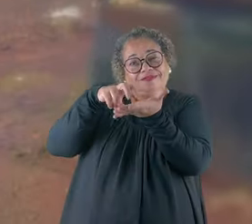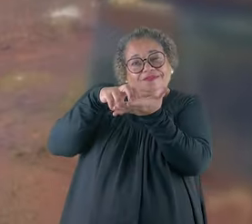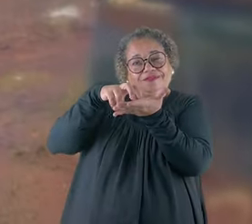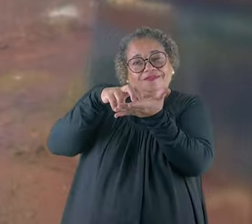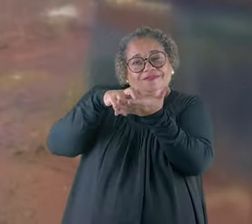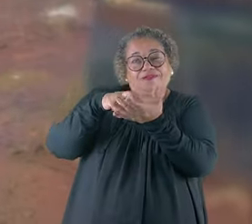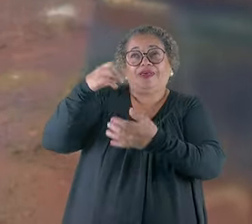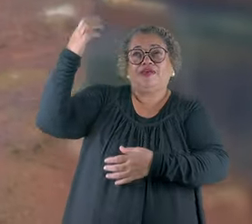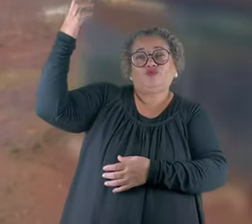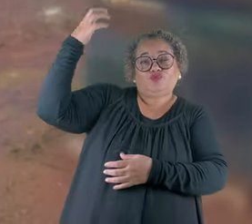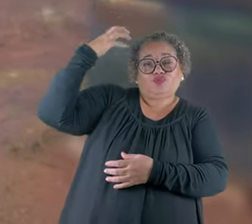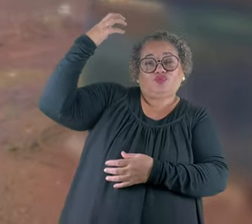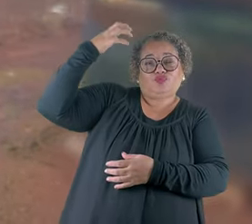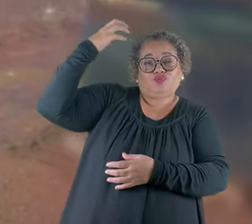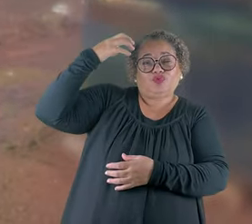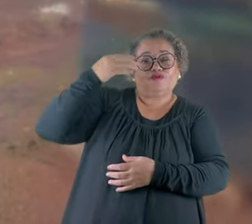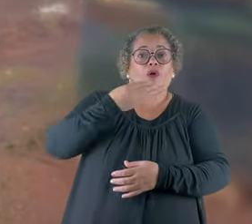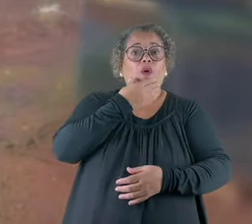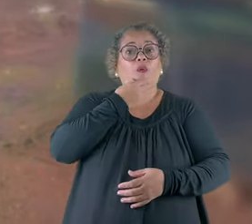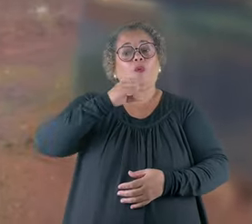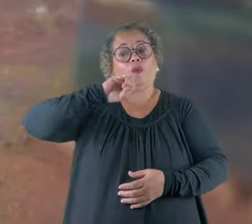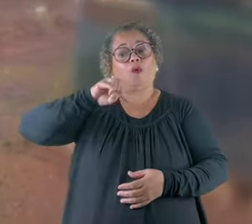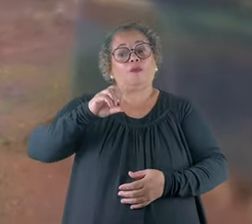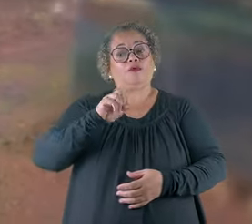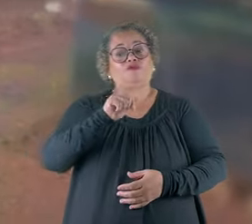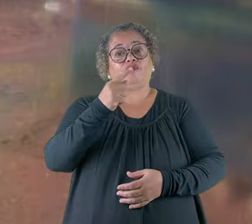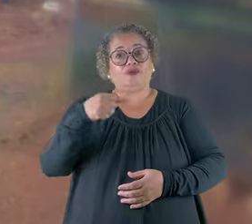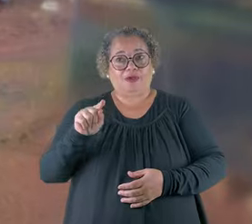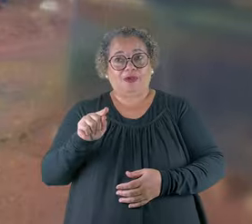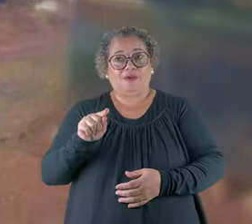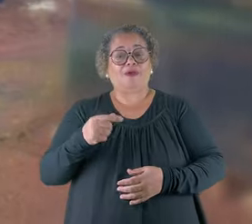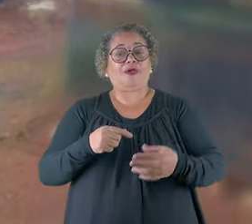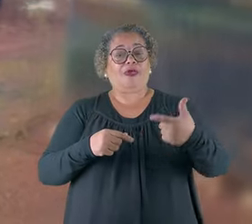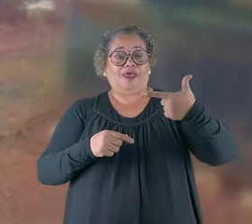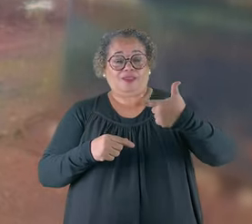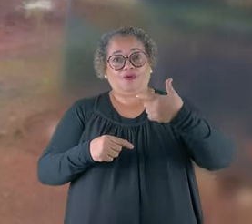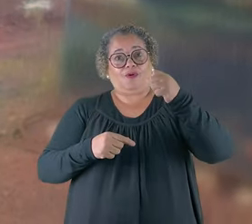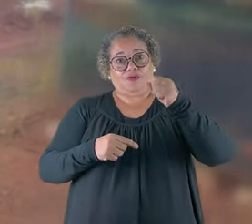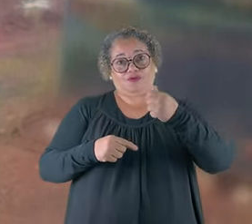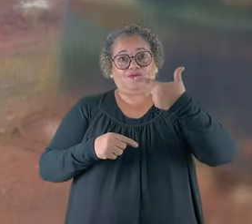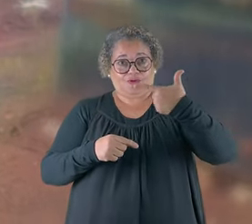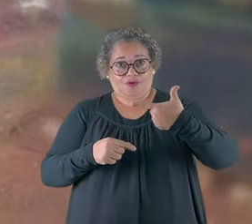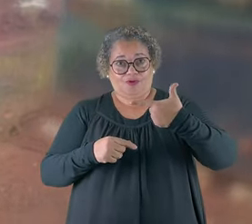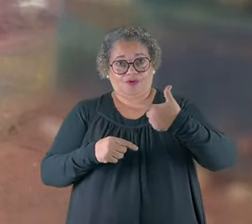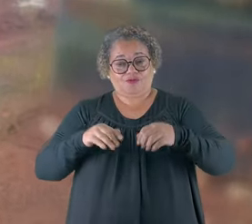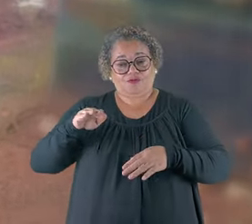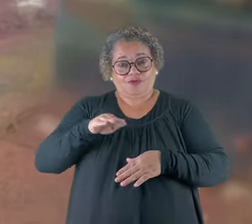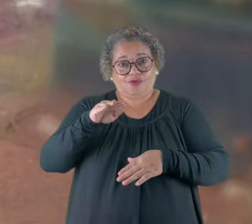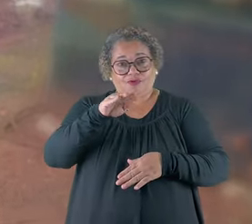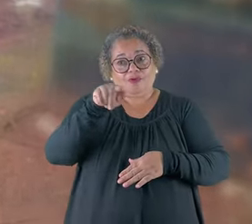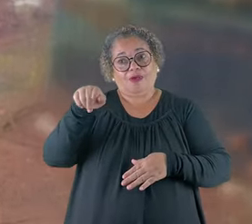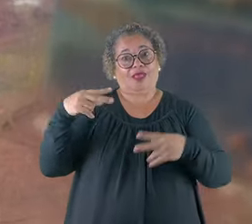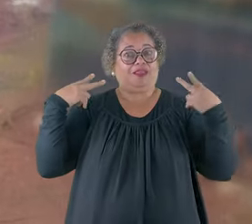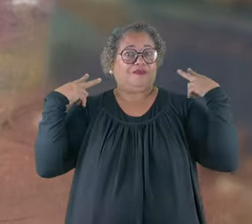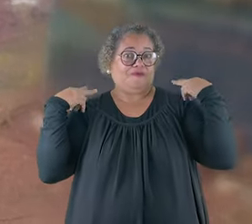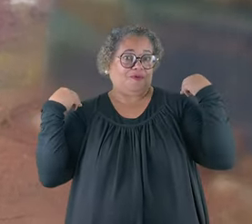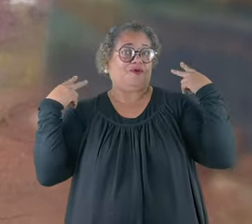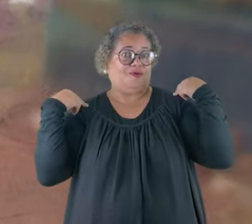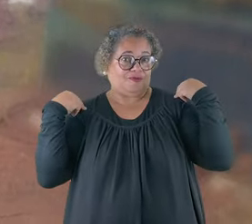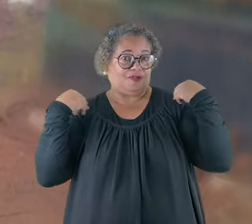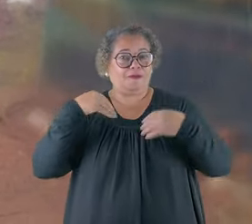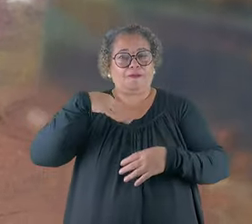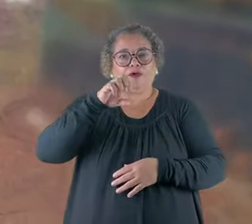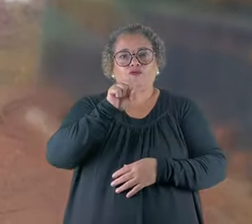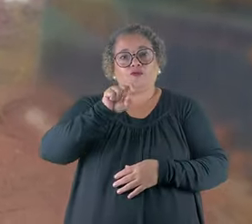É bem cedinho, eu tô aqui, ó, debaixo de toda essa chuva com o seu João, responsável por os 282 veículos que